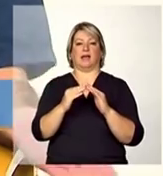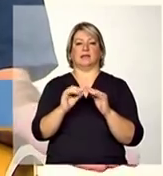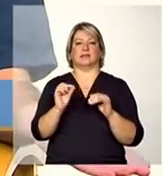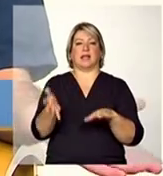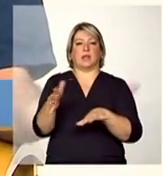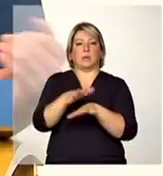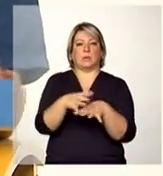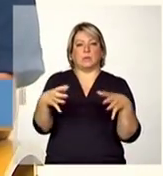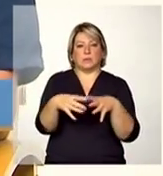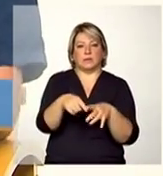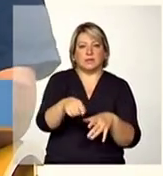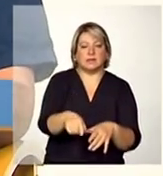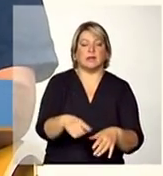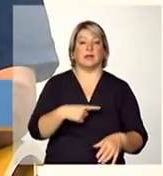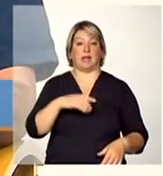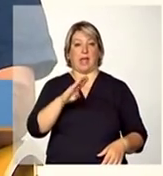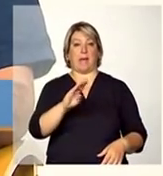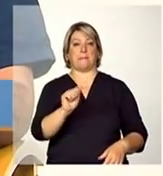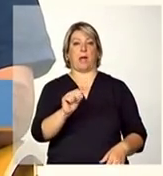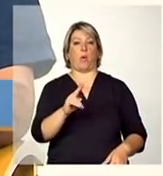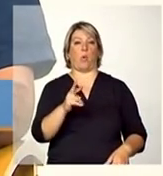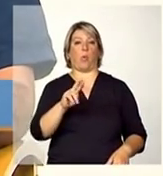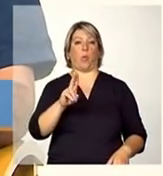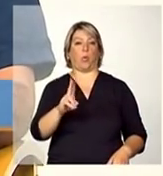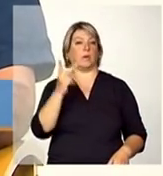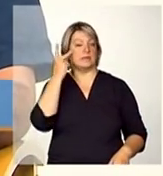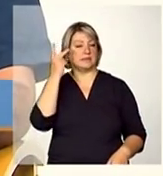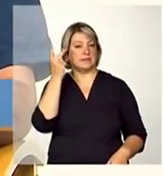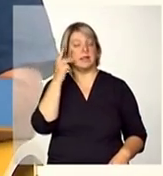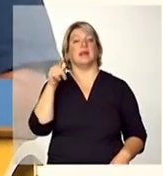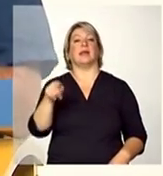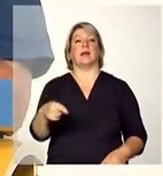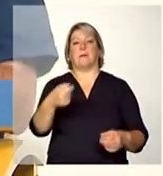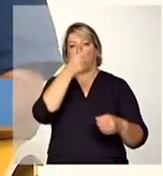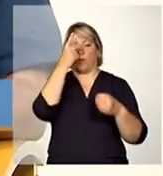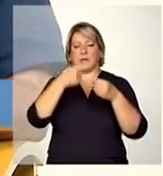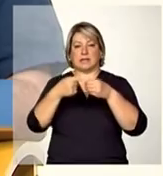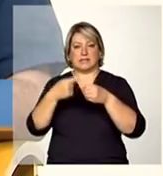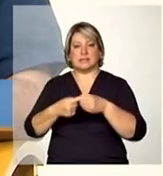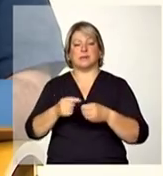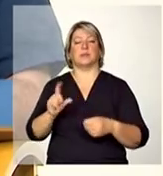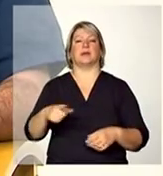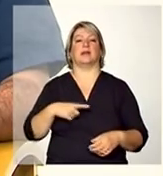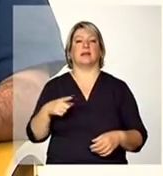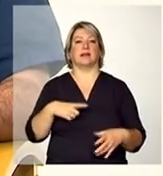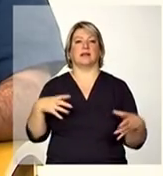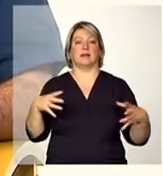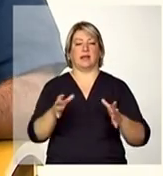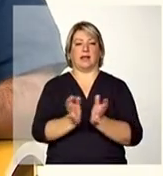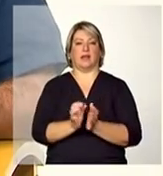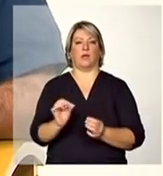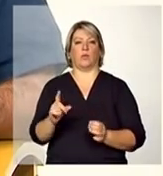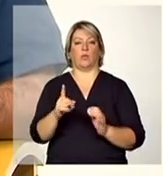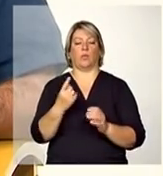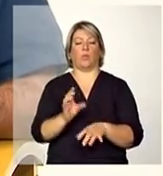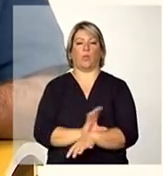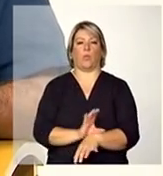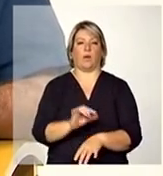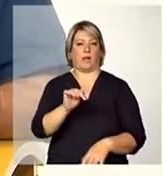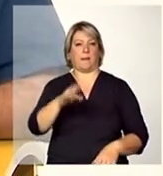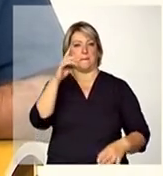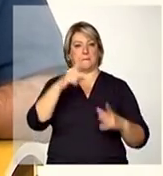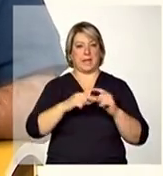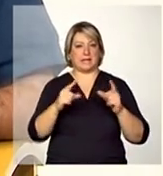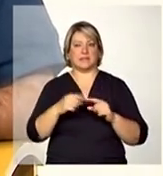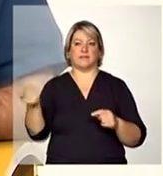a gente pode citar o exemplo de Bauru que foi um município que participou conosco também de uma oficina aqui em Brasília que já